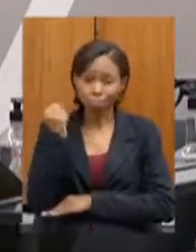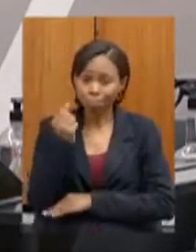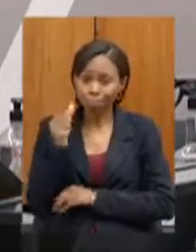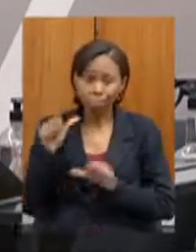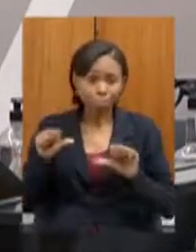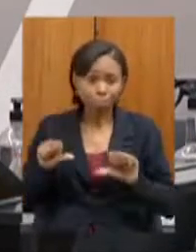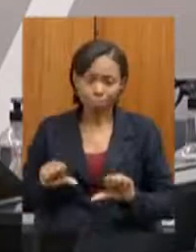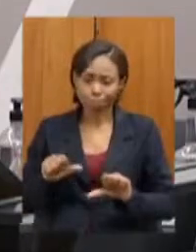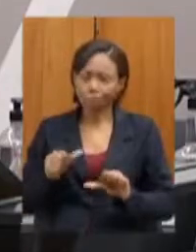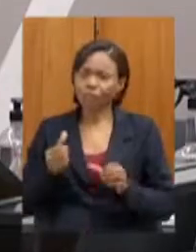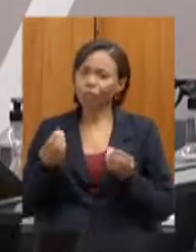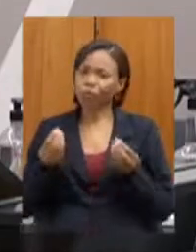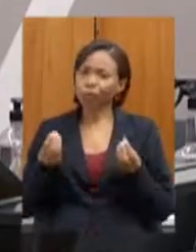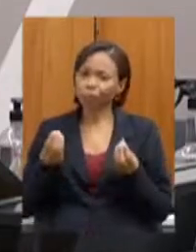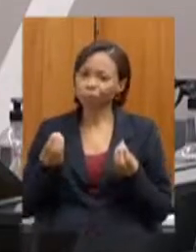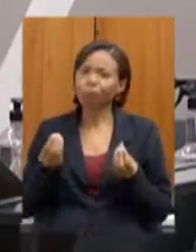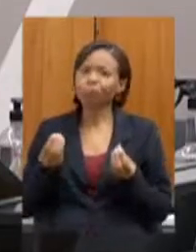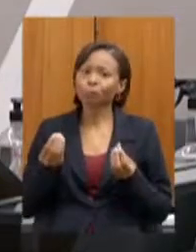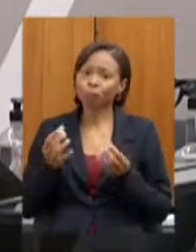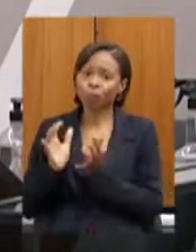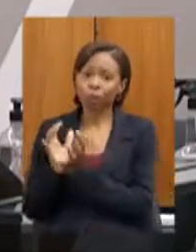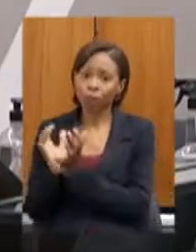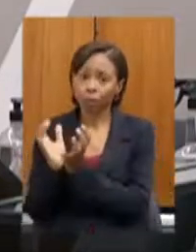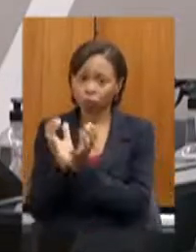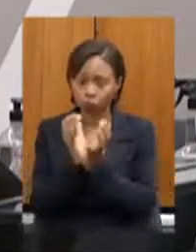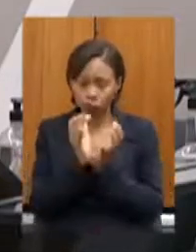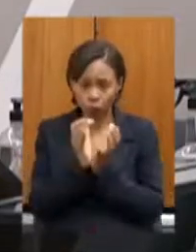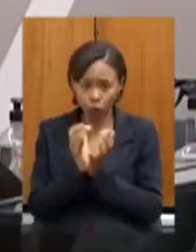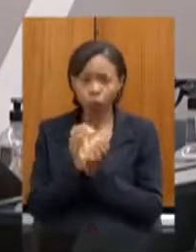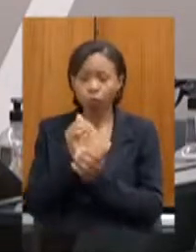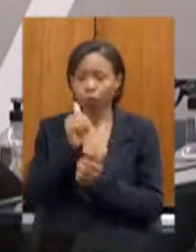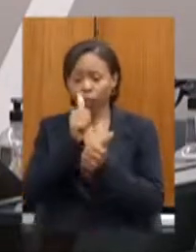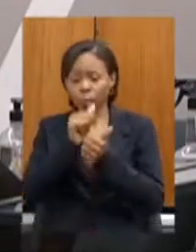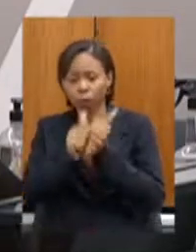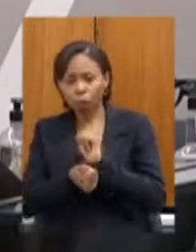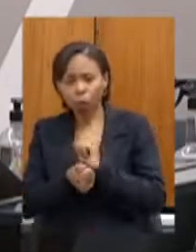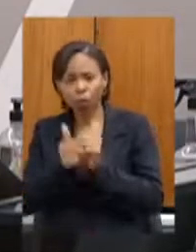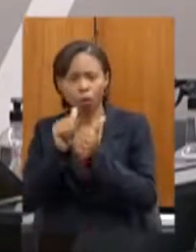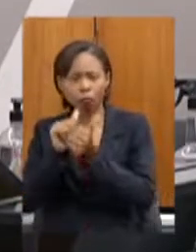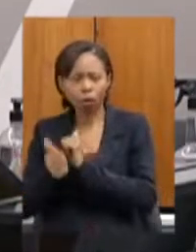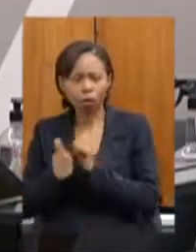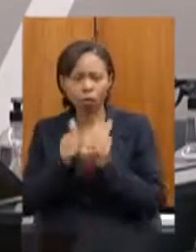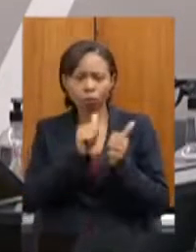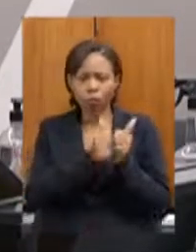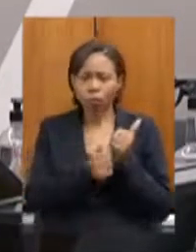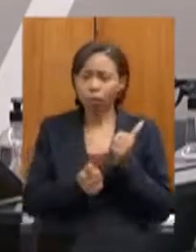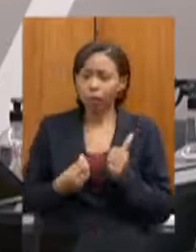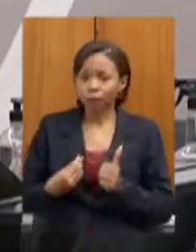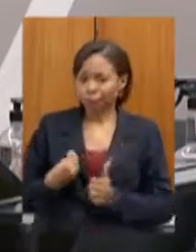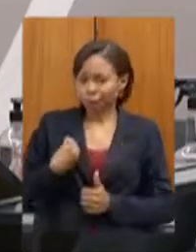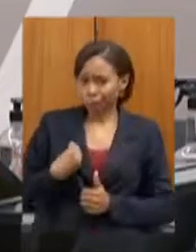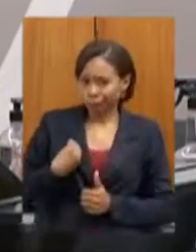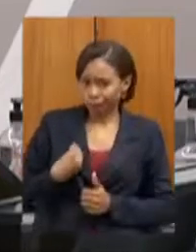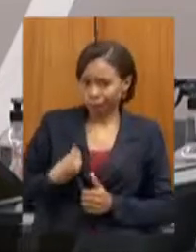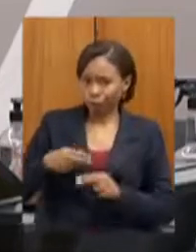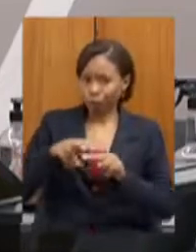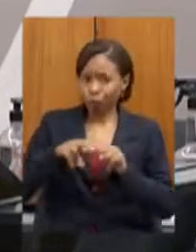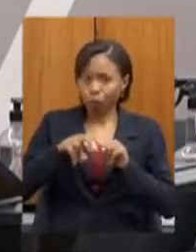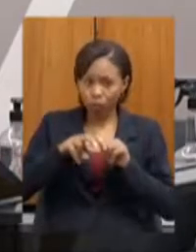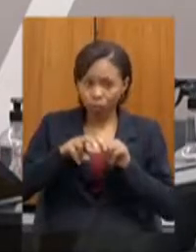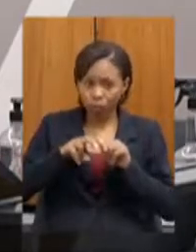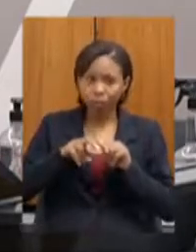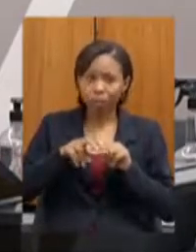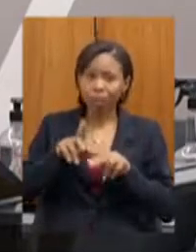e o nosso esporte sobrevive com a gestão e com a dedicação de anônimos